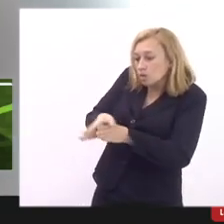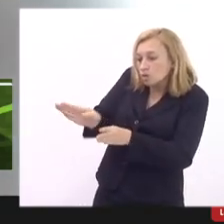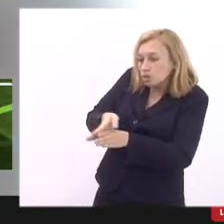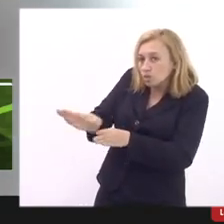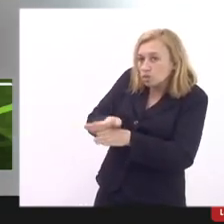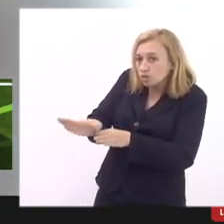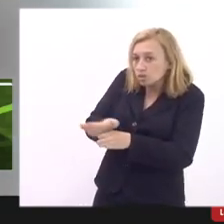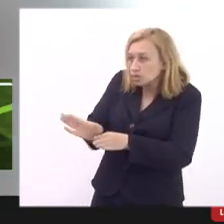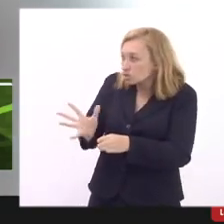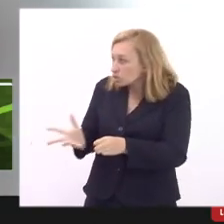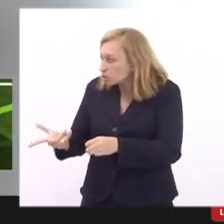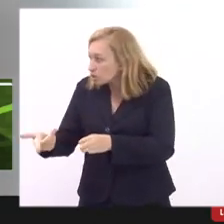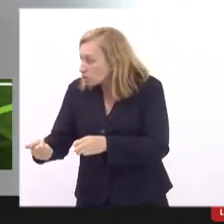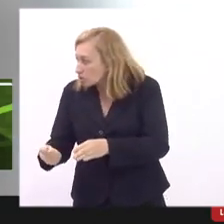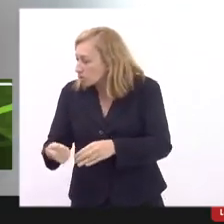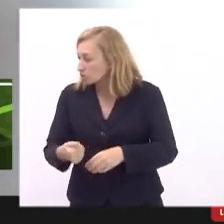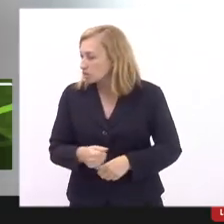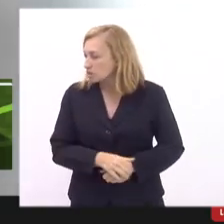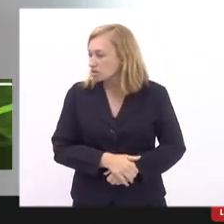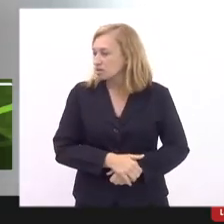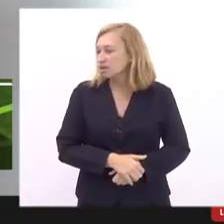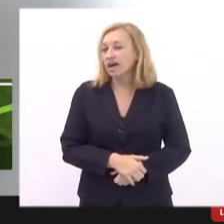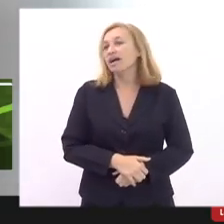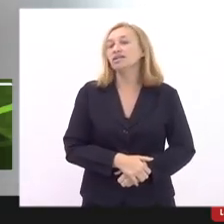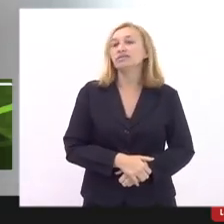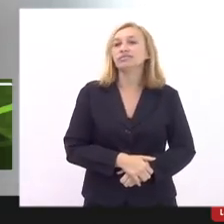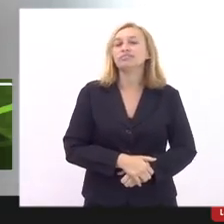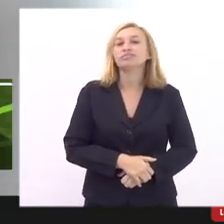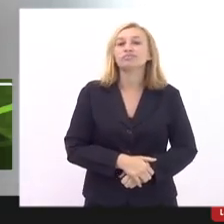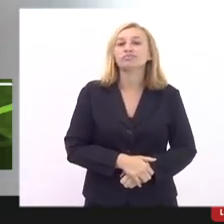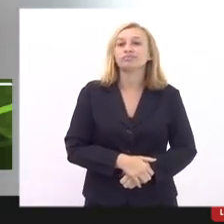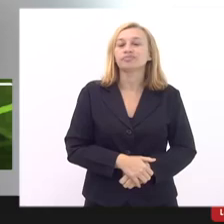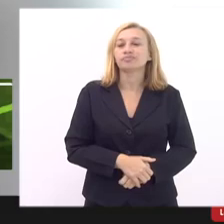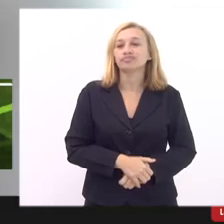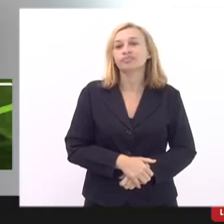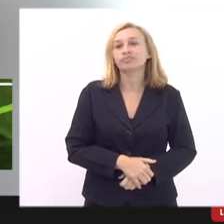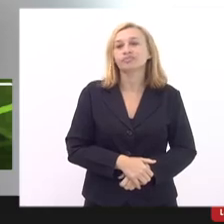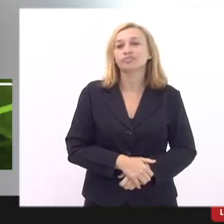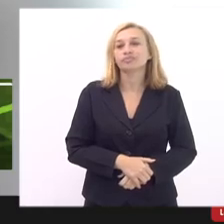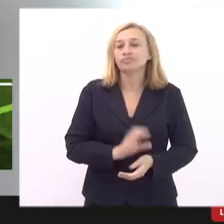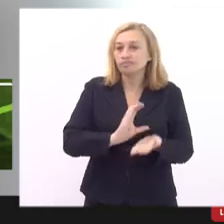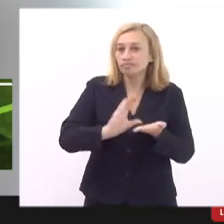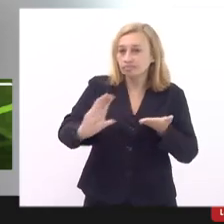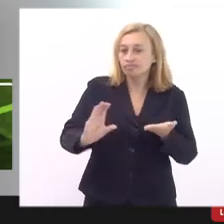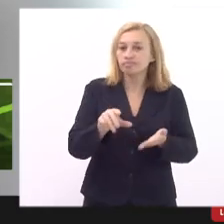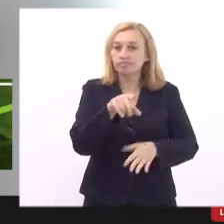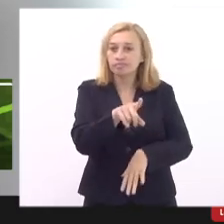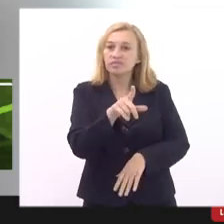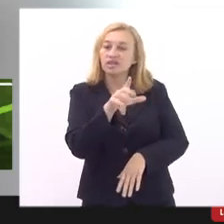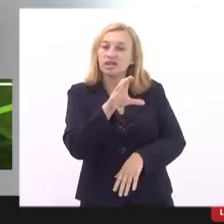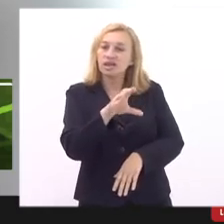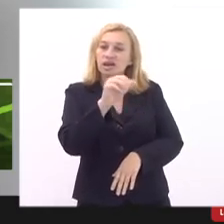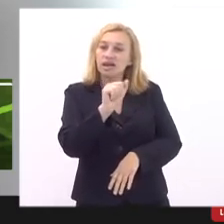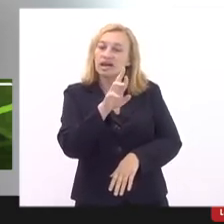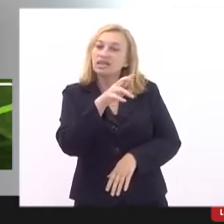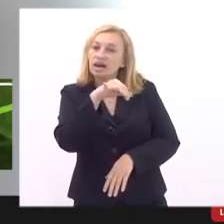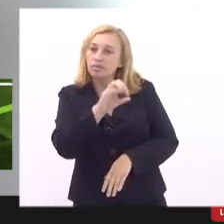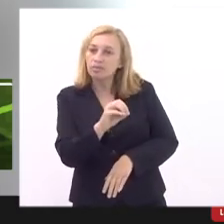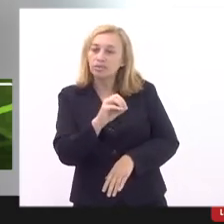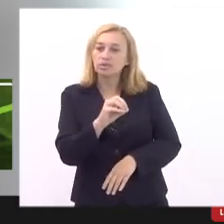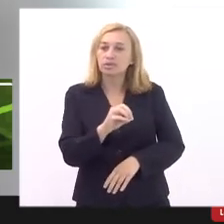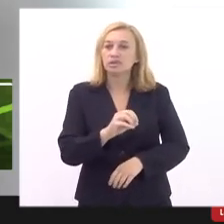condições né junto com a entidade executora a partir do provimento de recursos para que esse cardápio seja executado